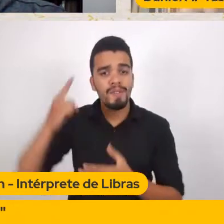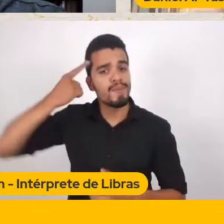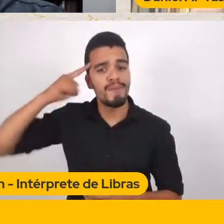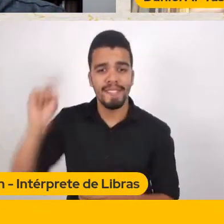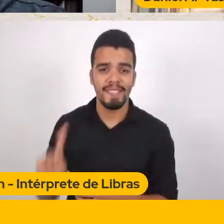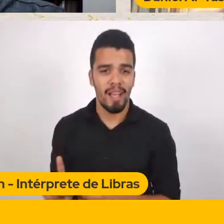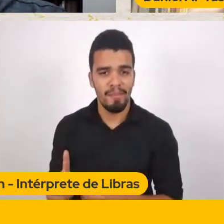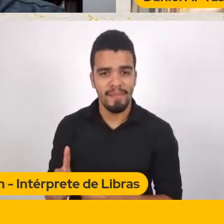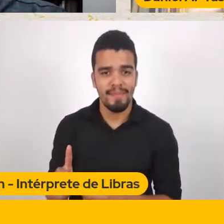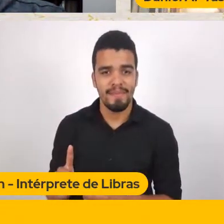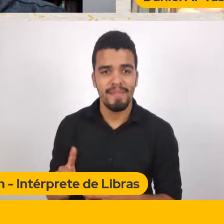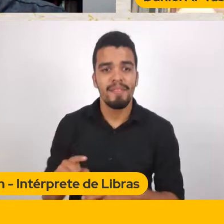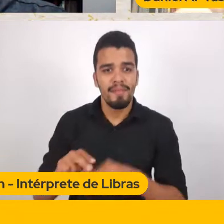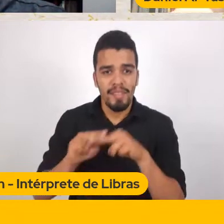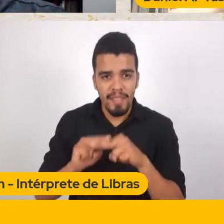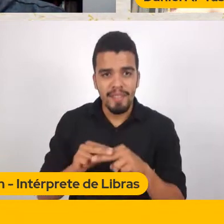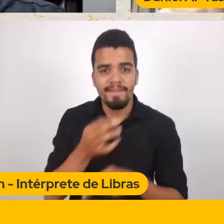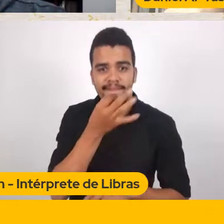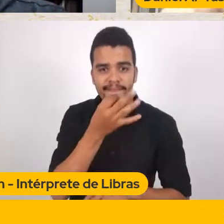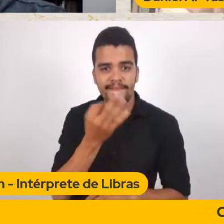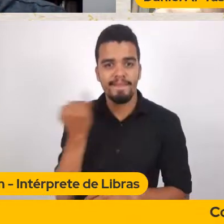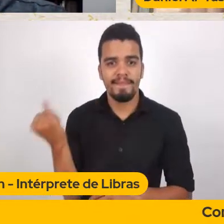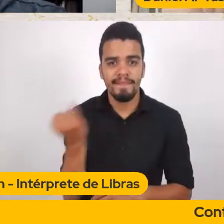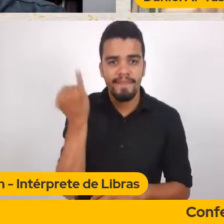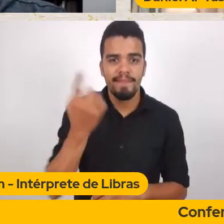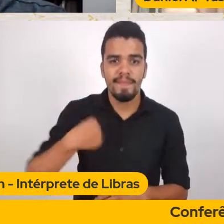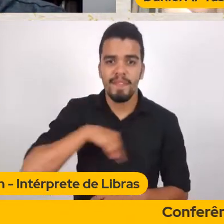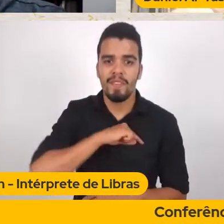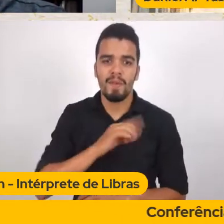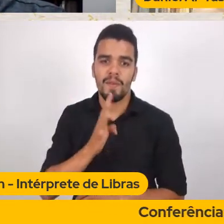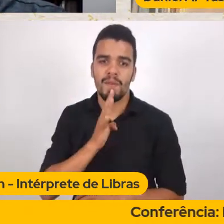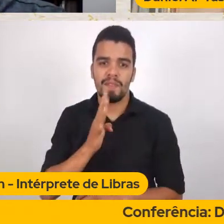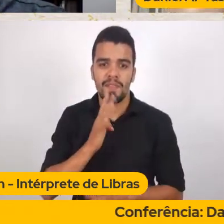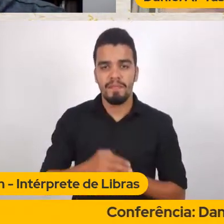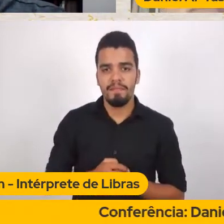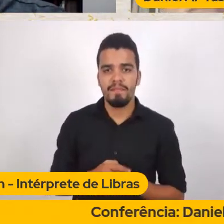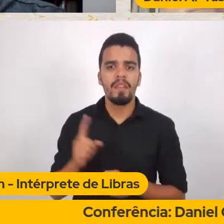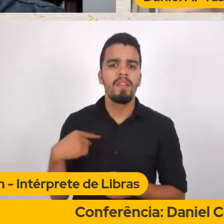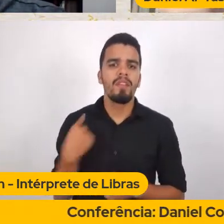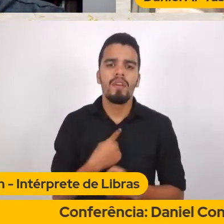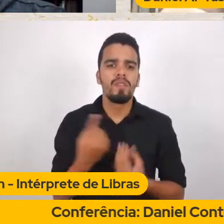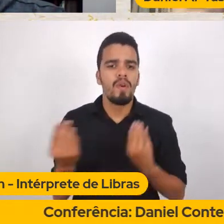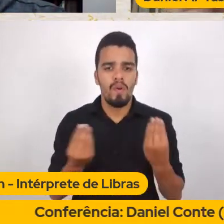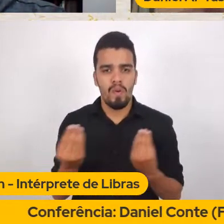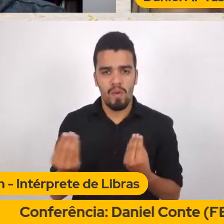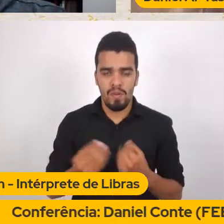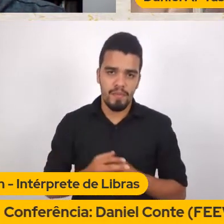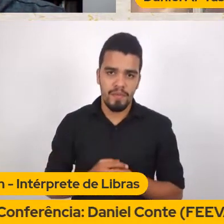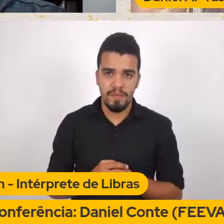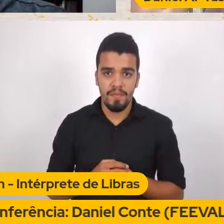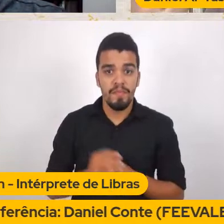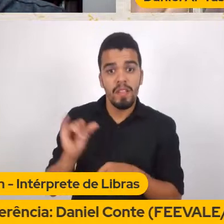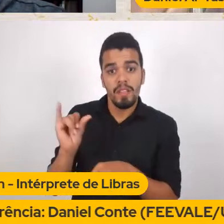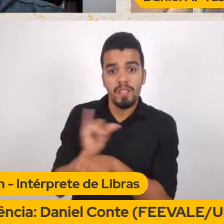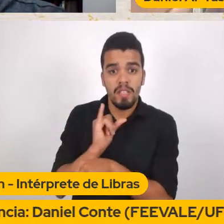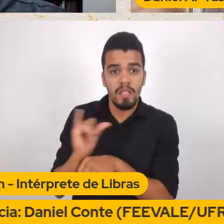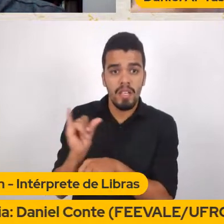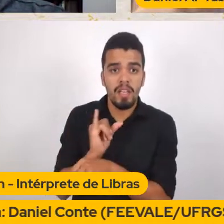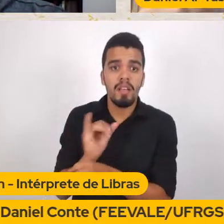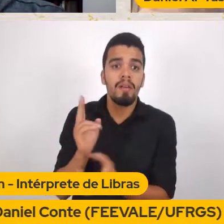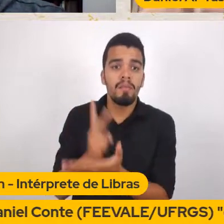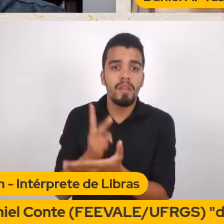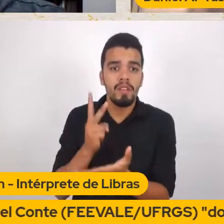é importante Que nós entendamos Como fomos formados Que estratégias O domínio econômico mundial